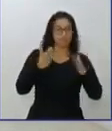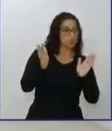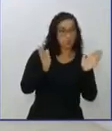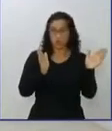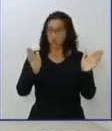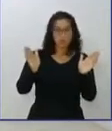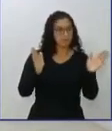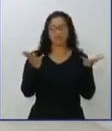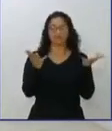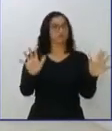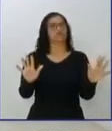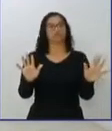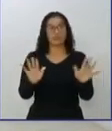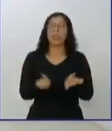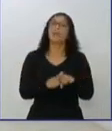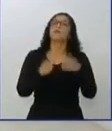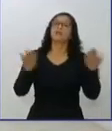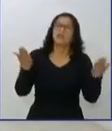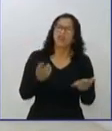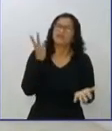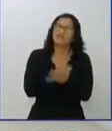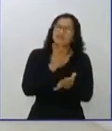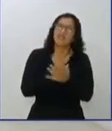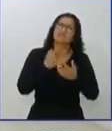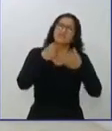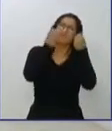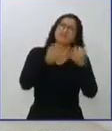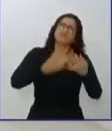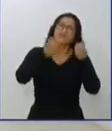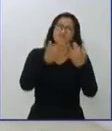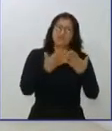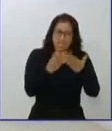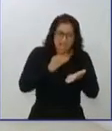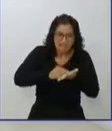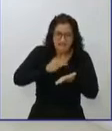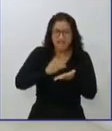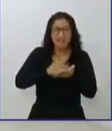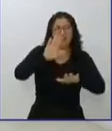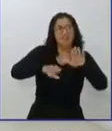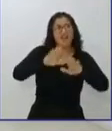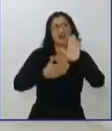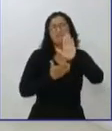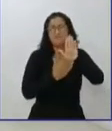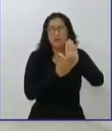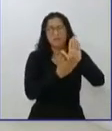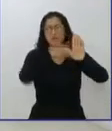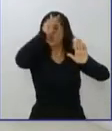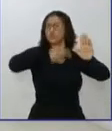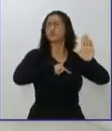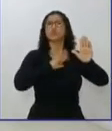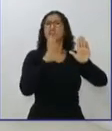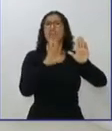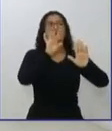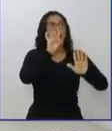aí, nesse discurso, todas as vezes, falta o senhor falar das suas propostas, ao invés de falar só do Bolsonaro. E aí eu lhe